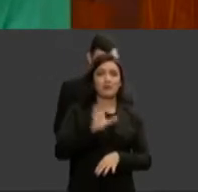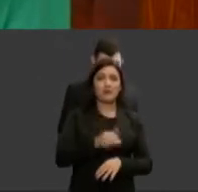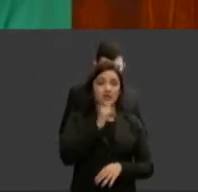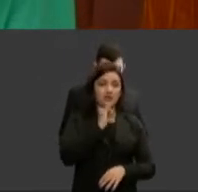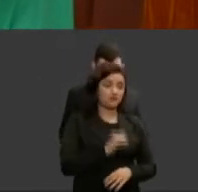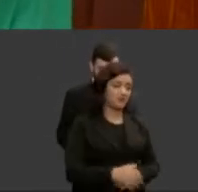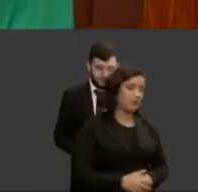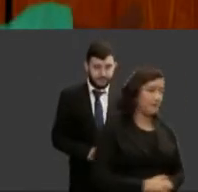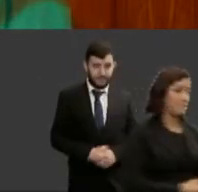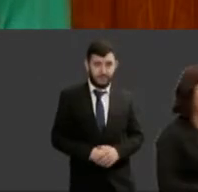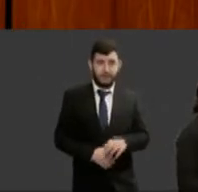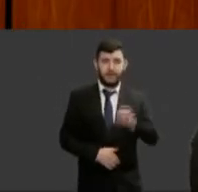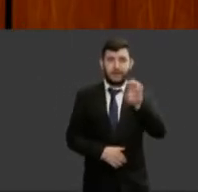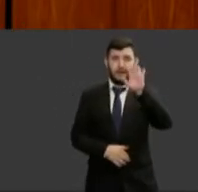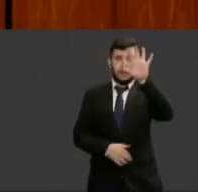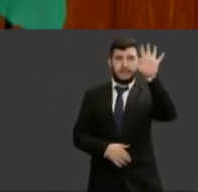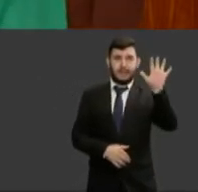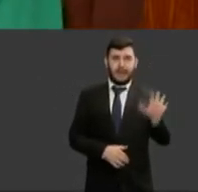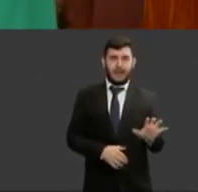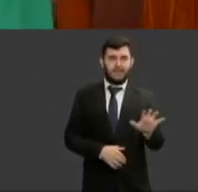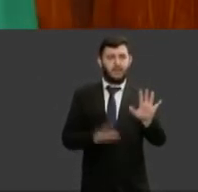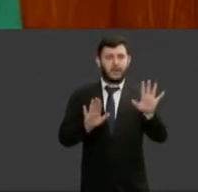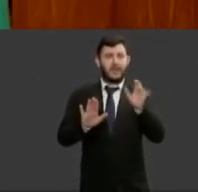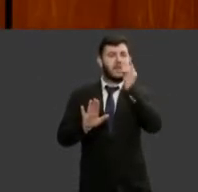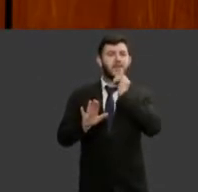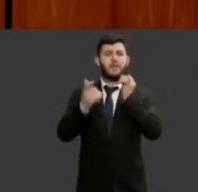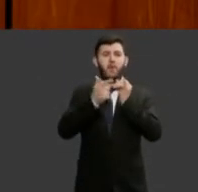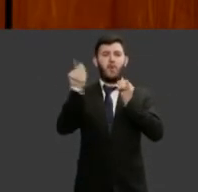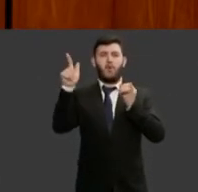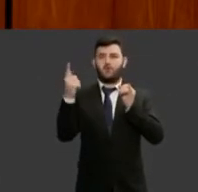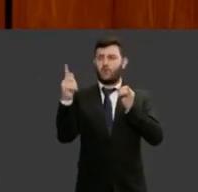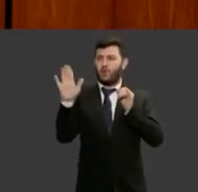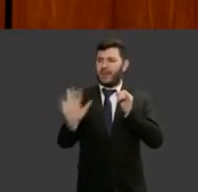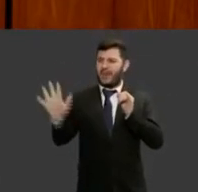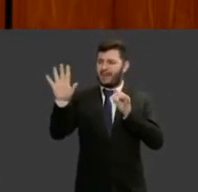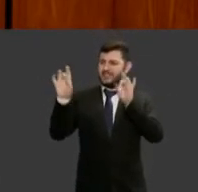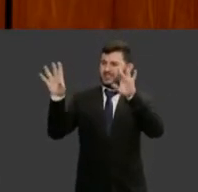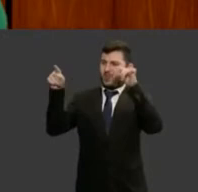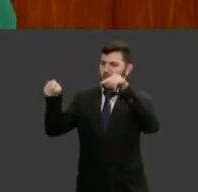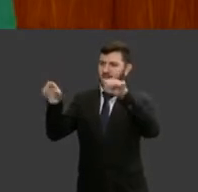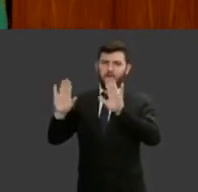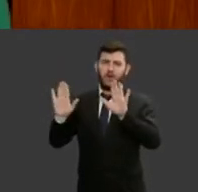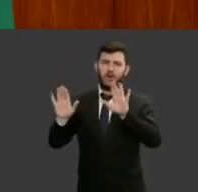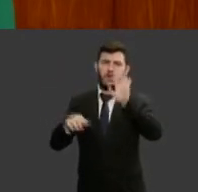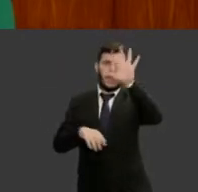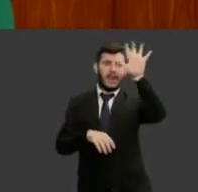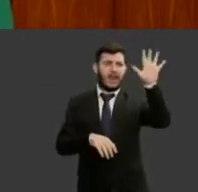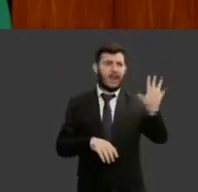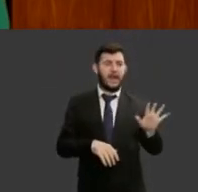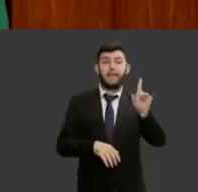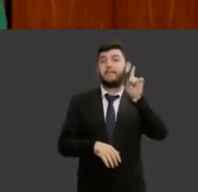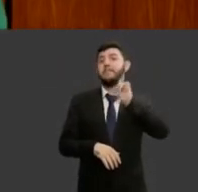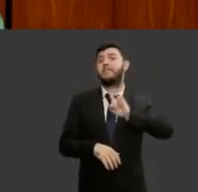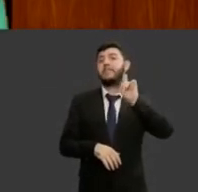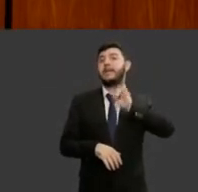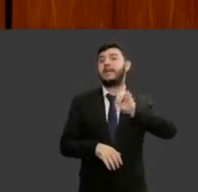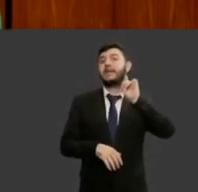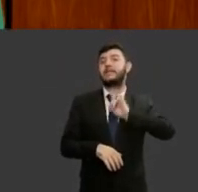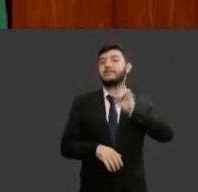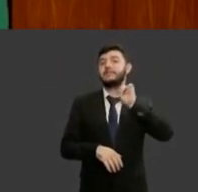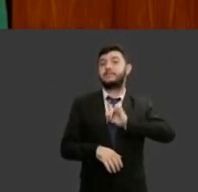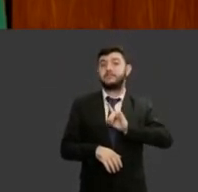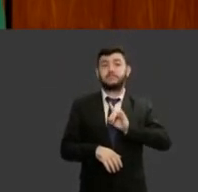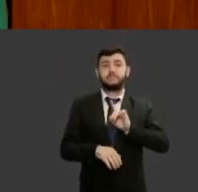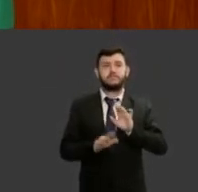exemplo para não citar só o meu estado de Goiás por exemplo o estado de Minas Gerais o estado de Minas Gerais nunca